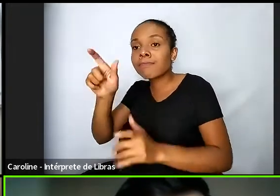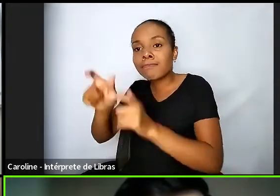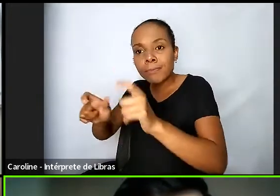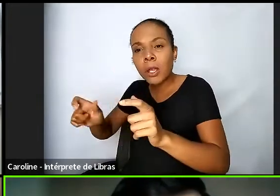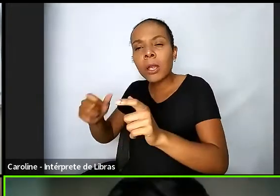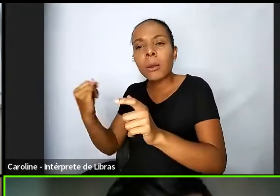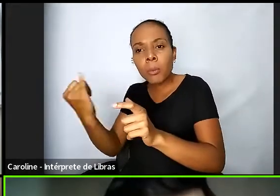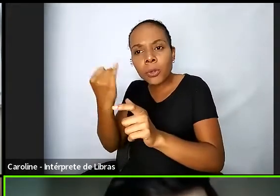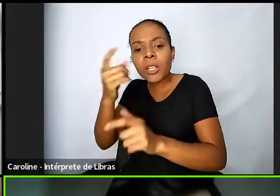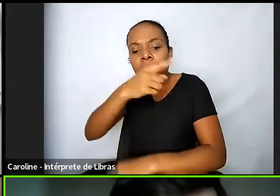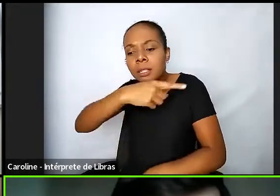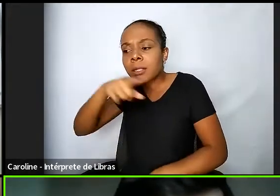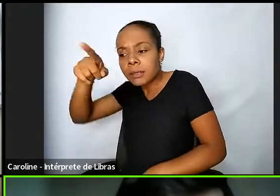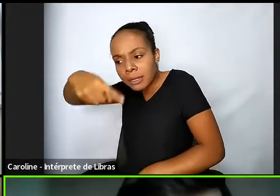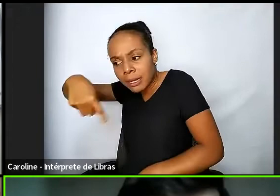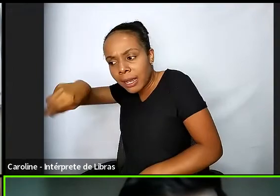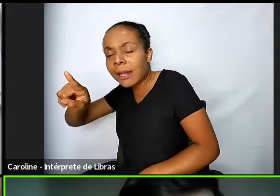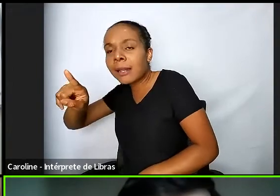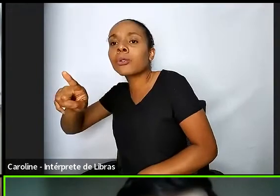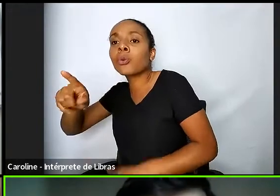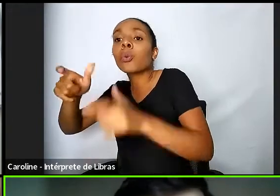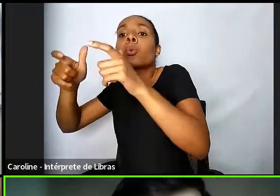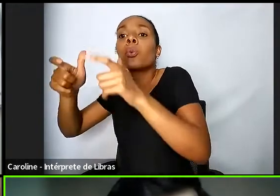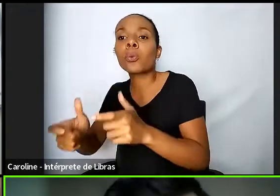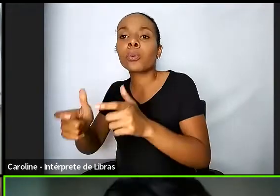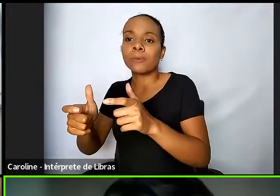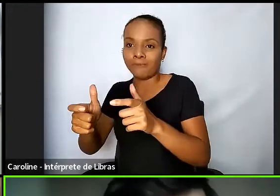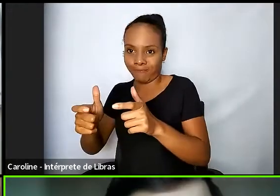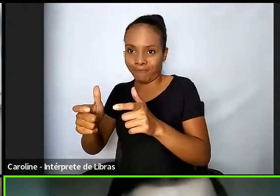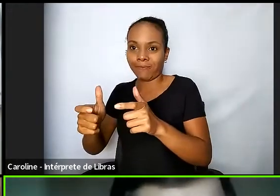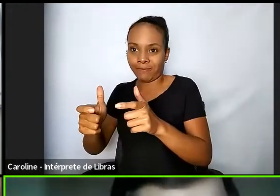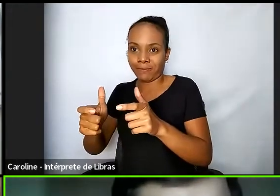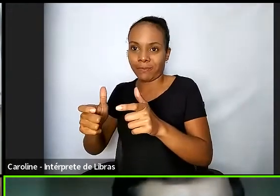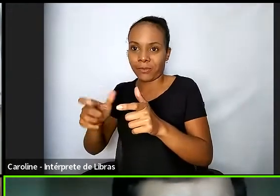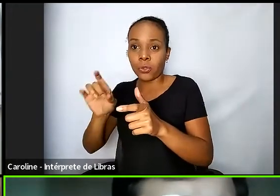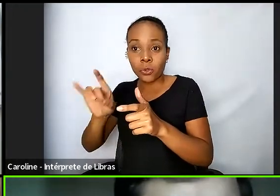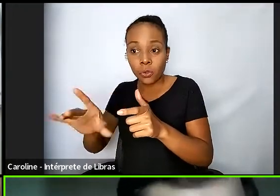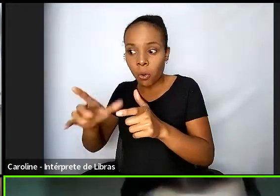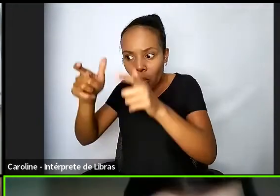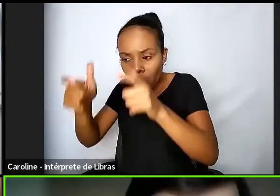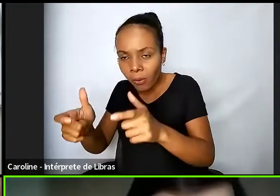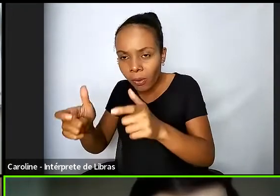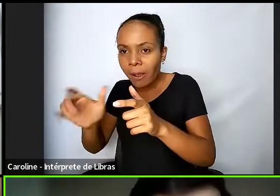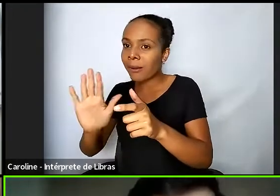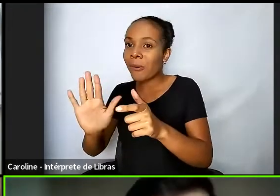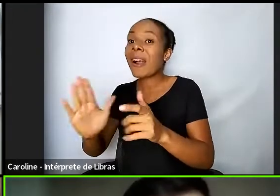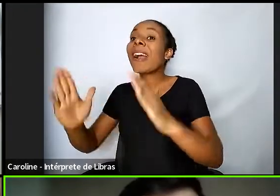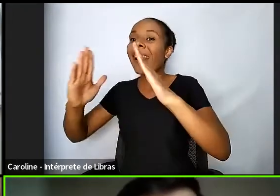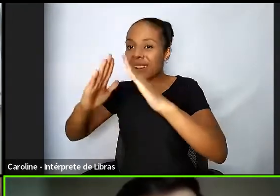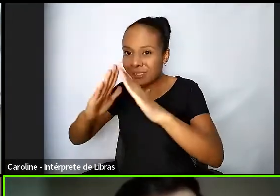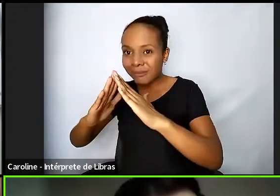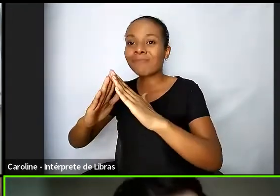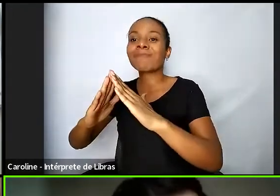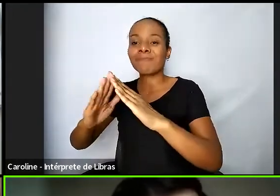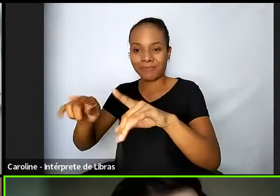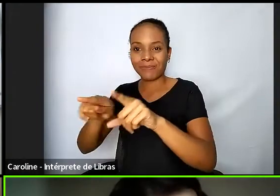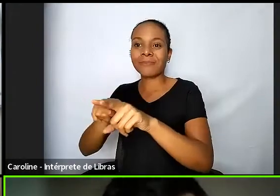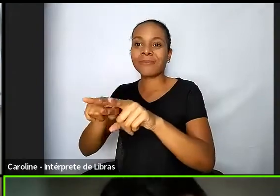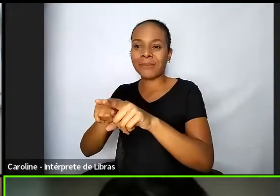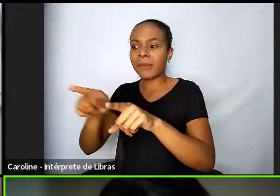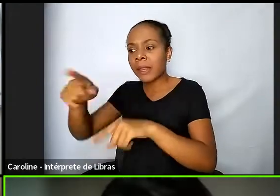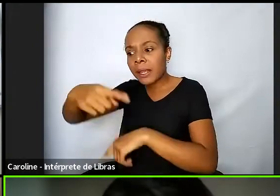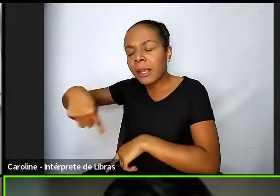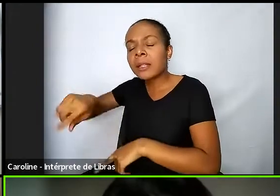tenham mais do que uma moradia que eles tenham uma casa né que eles tenham um lugar de fato